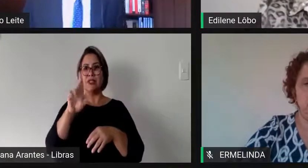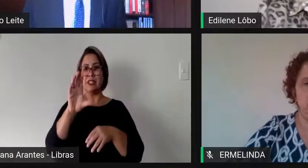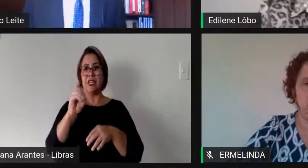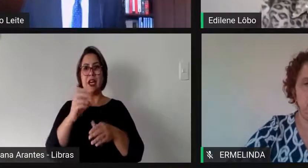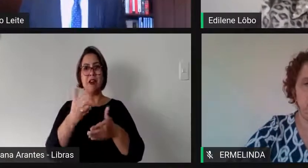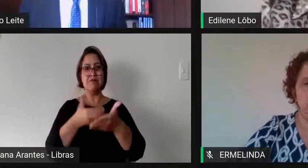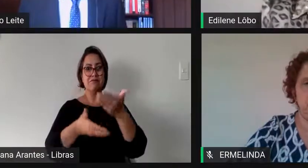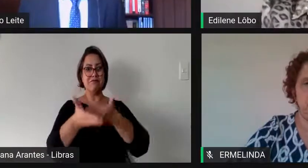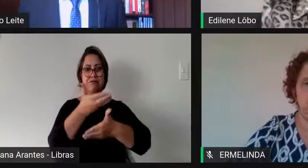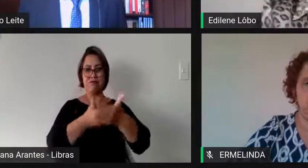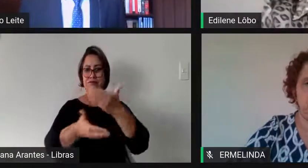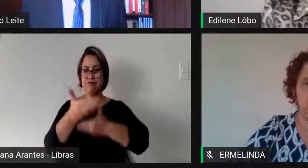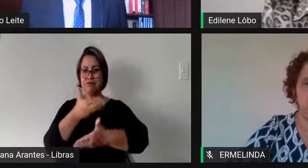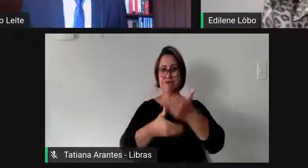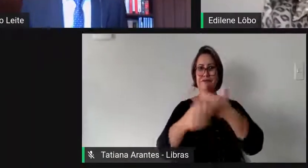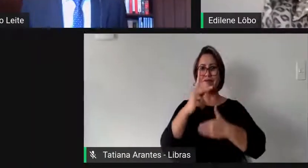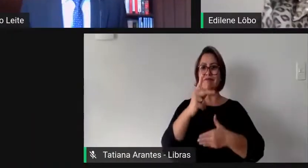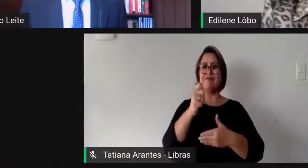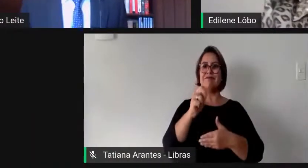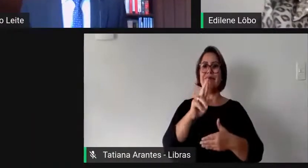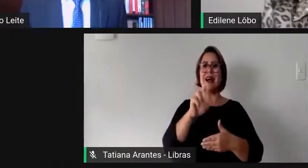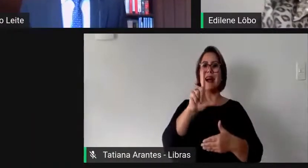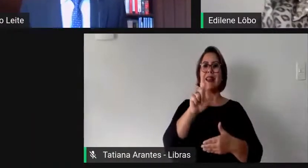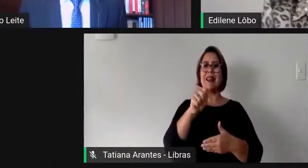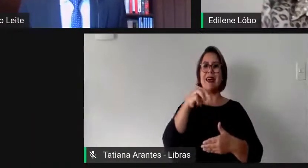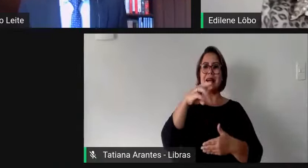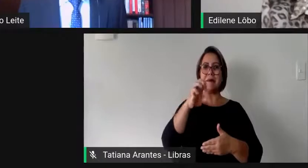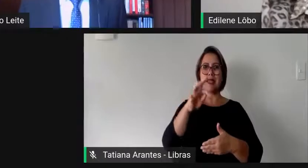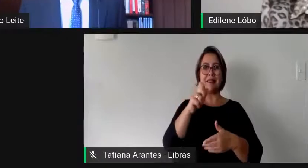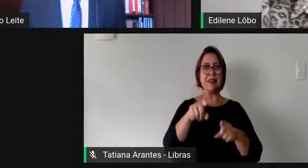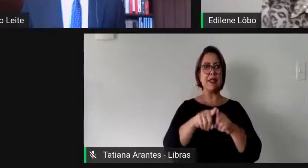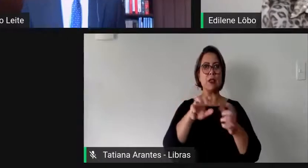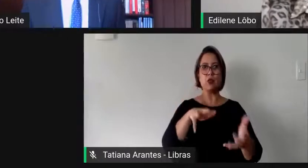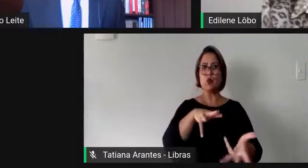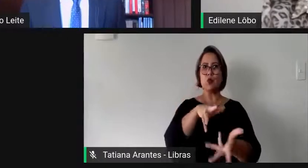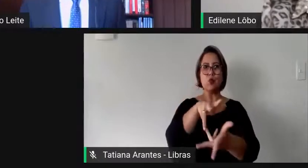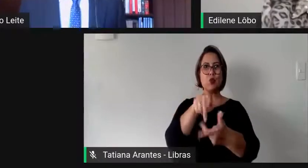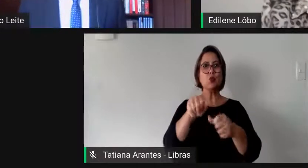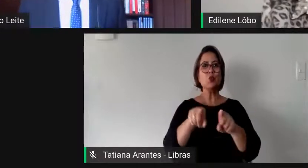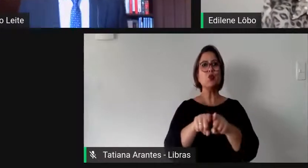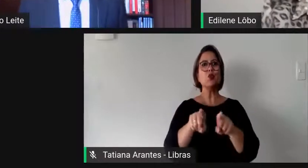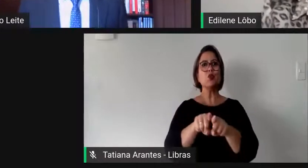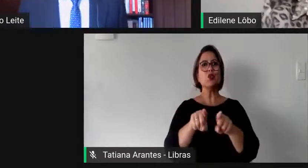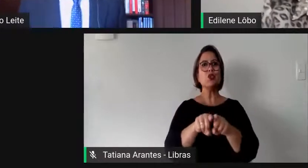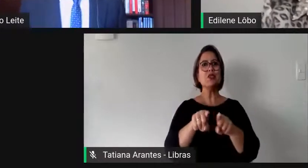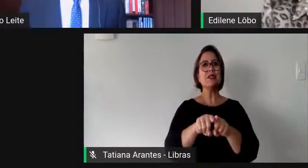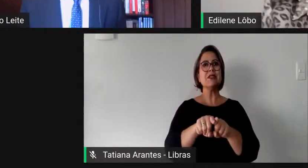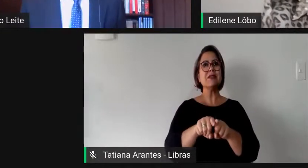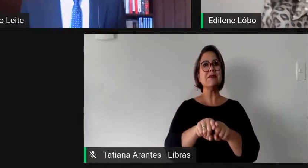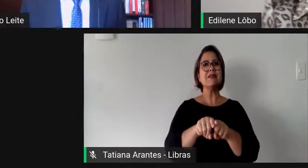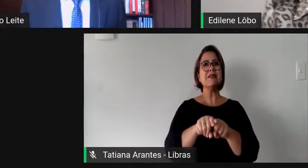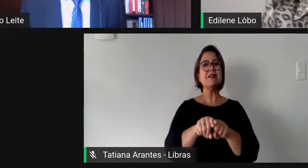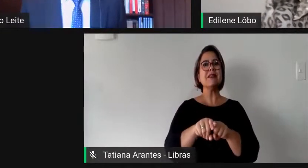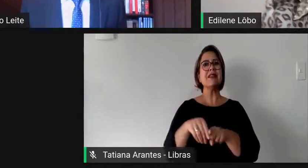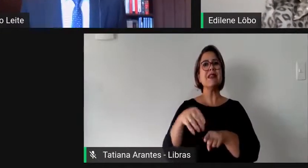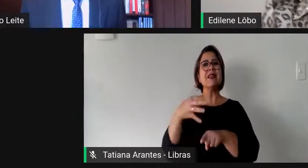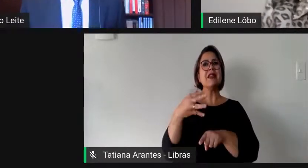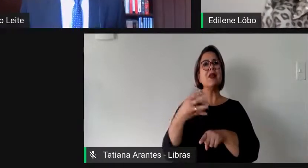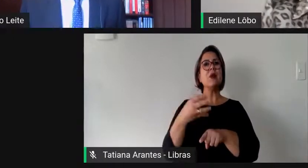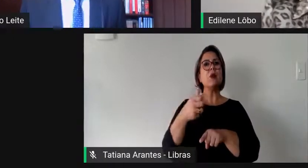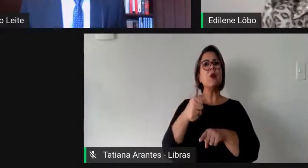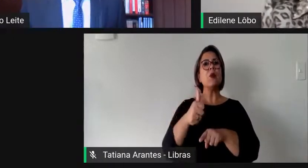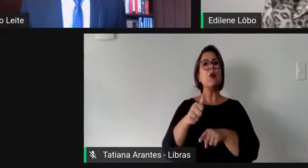parlamentos do mundo, o Brasil se encontra hoje na centoagésima, quadragésima, primeira posição